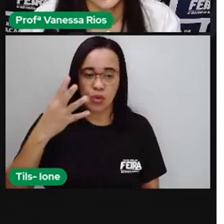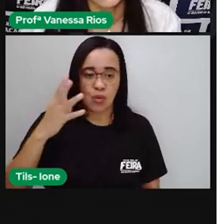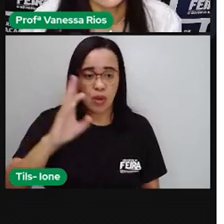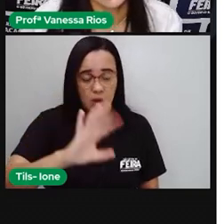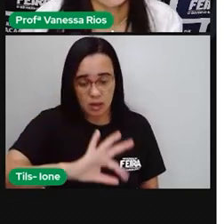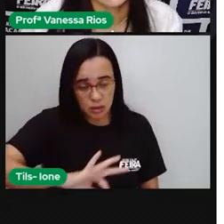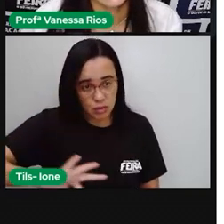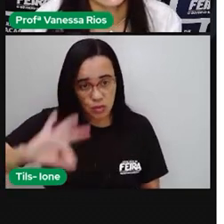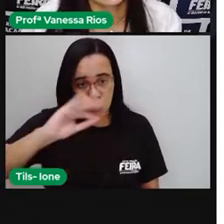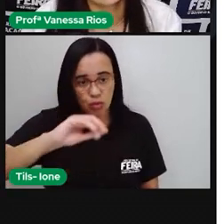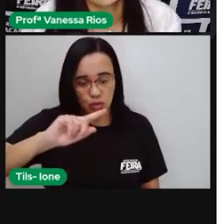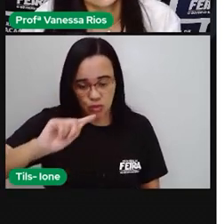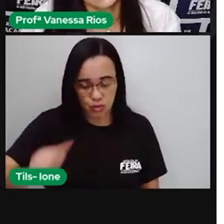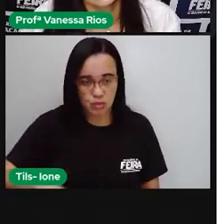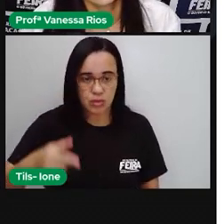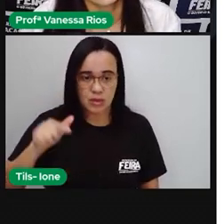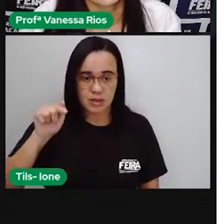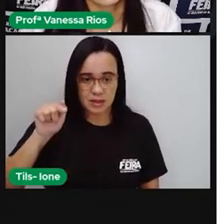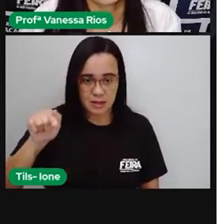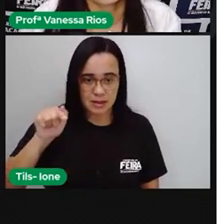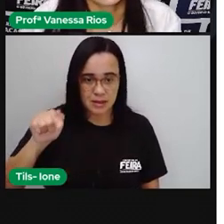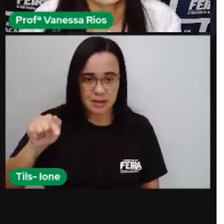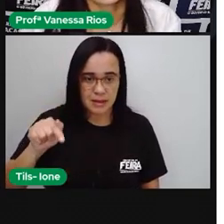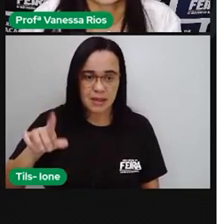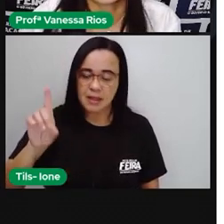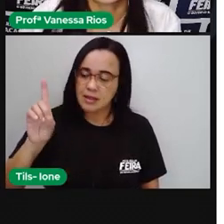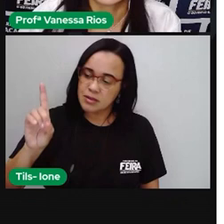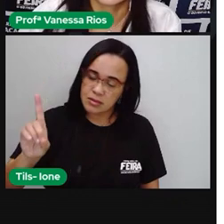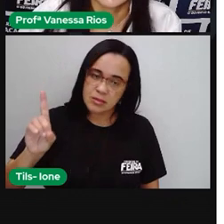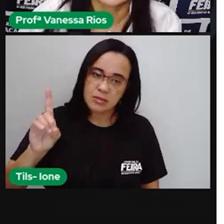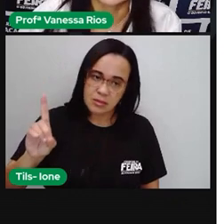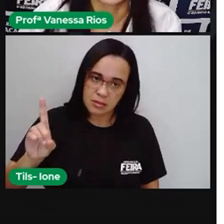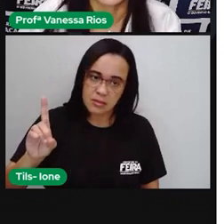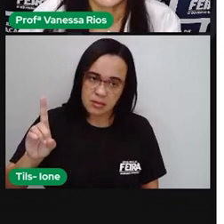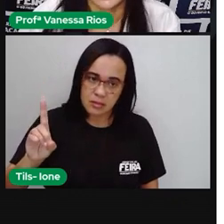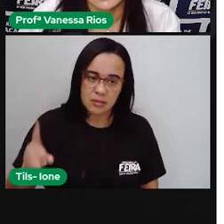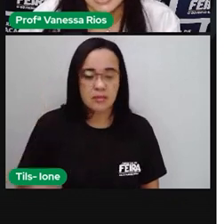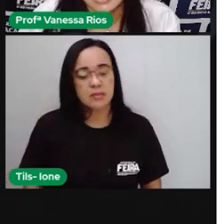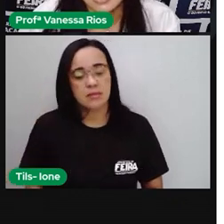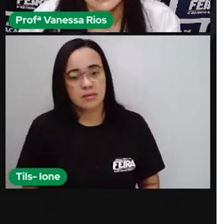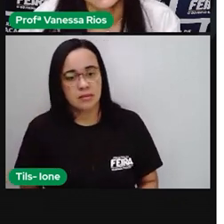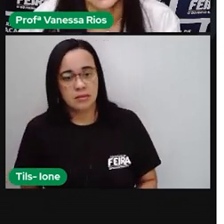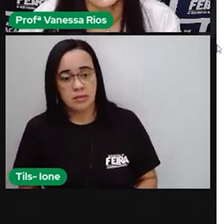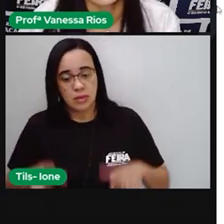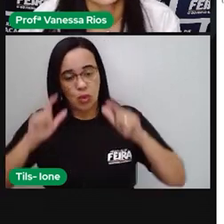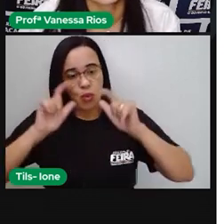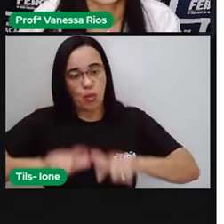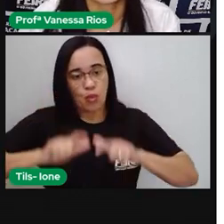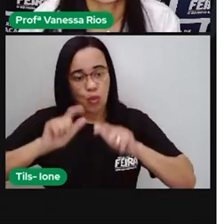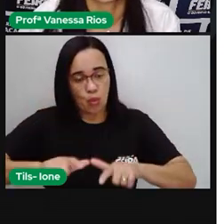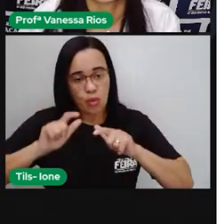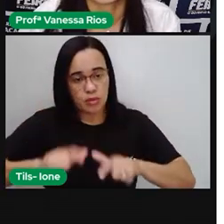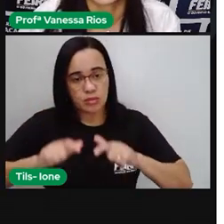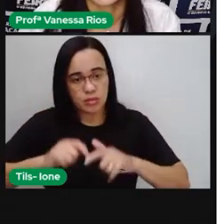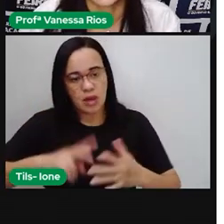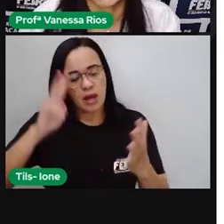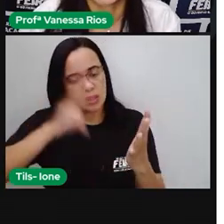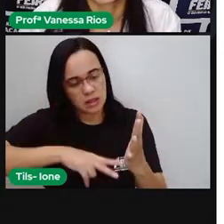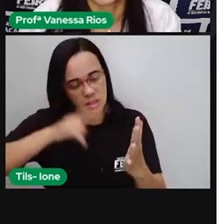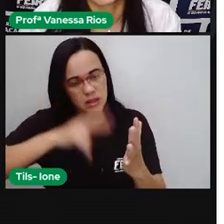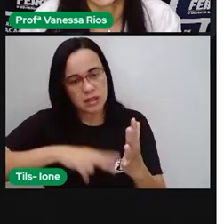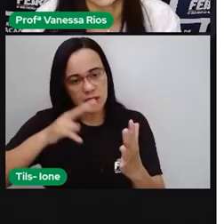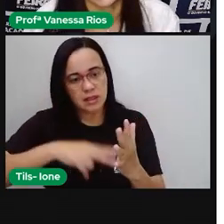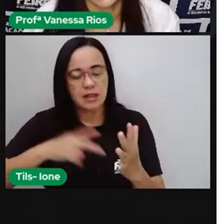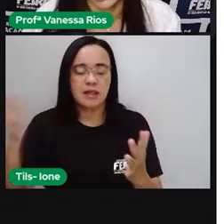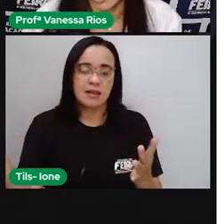Então, a gente observa aí que a leitura, ela é feita dependendo aí da localização, né? Em que o número esteja,